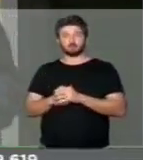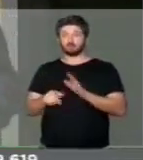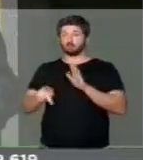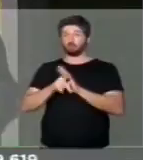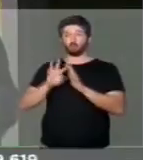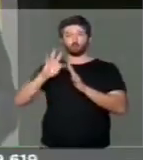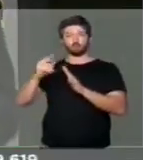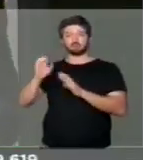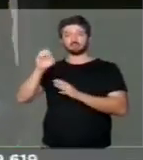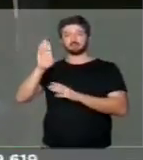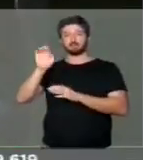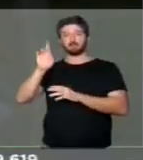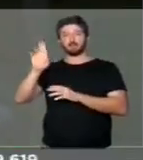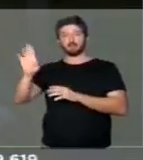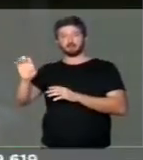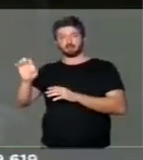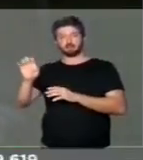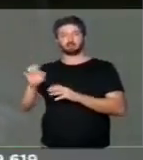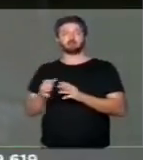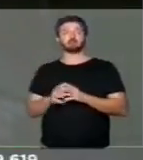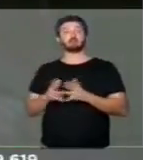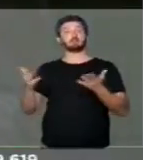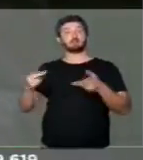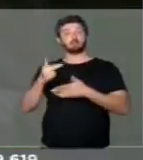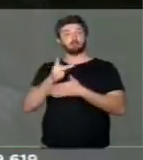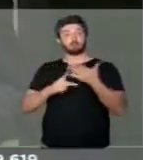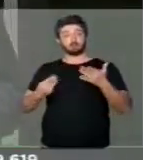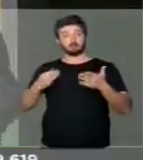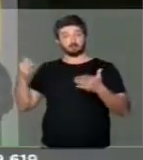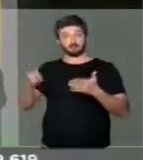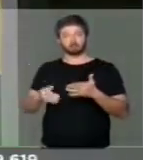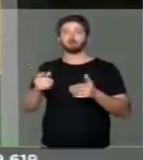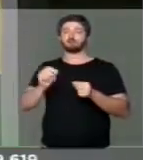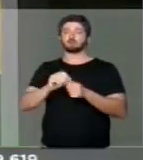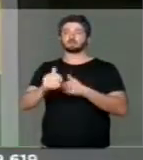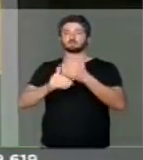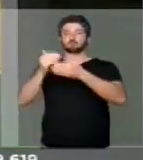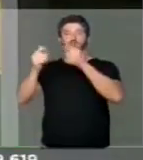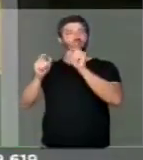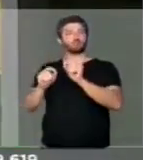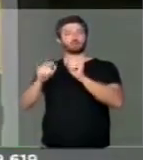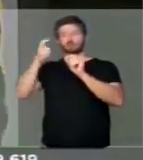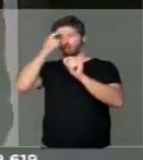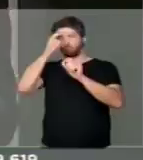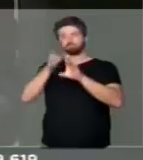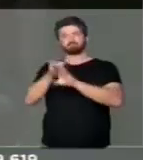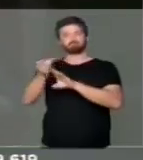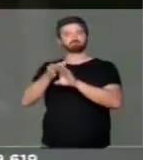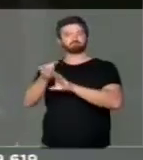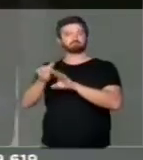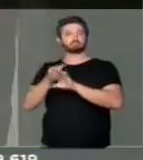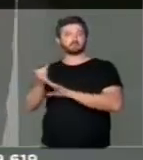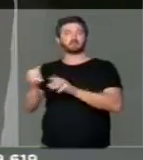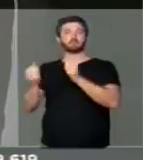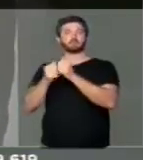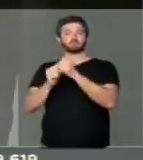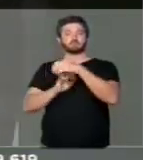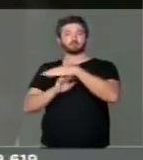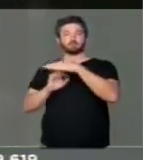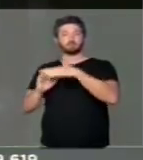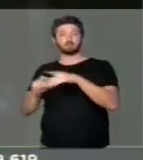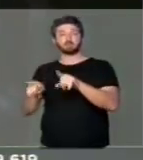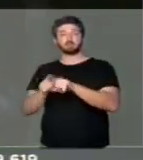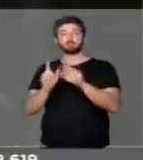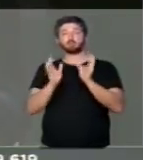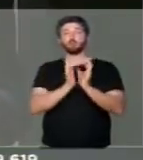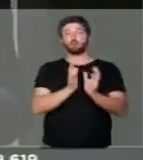O projeto Participação já foi criado de modo a desenvolver um trabalho de conscientização entre empresas e